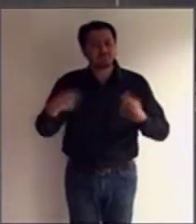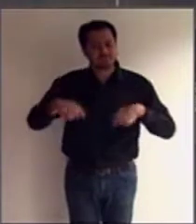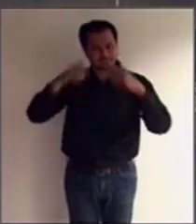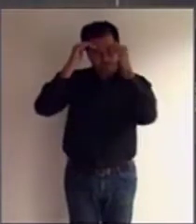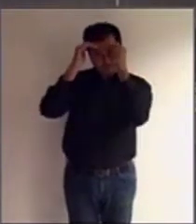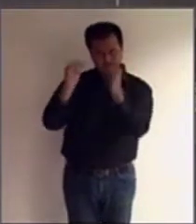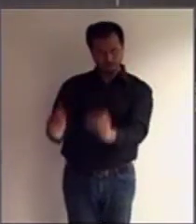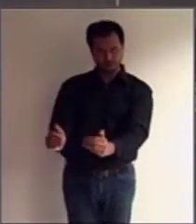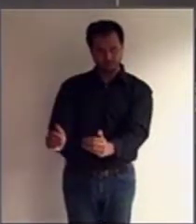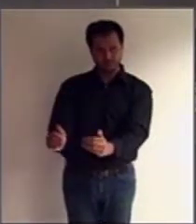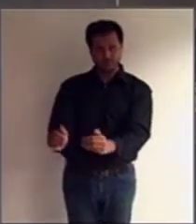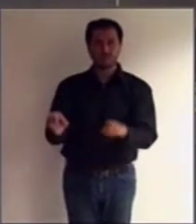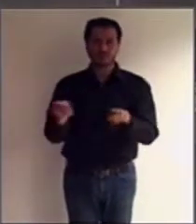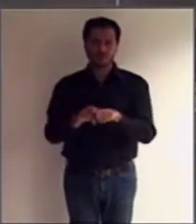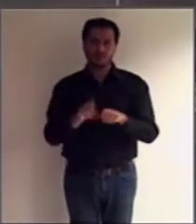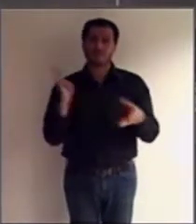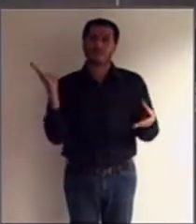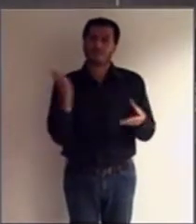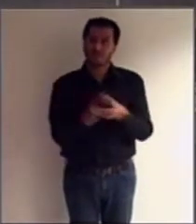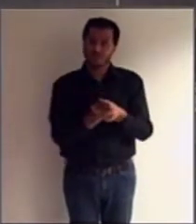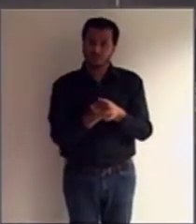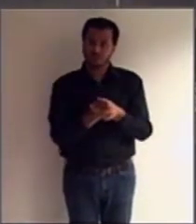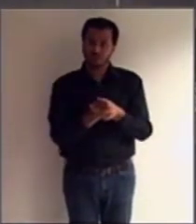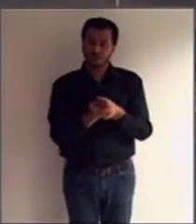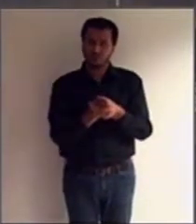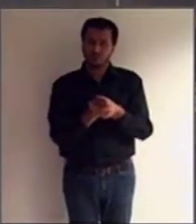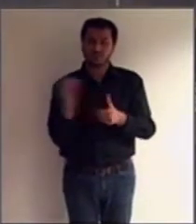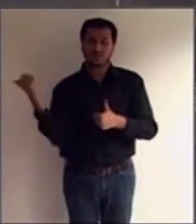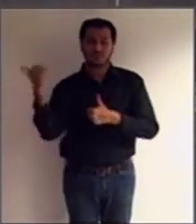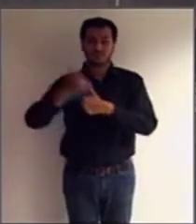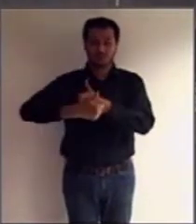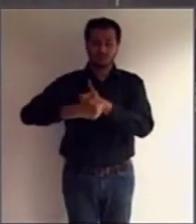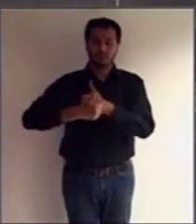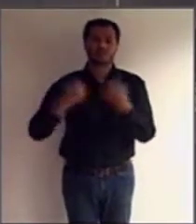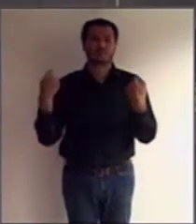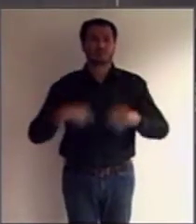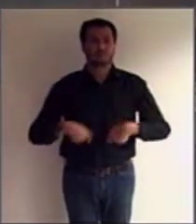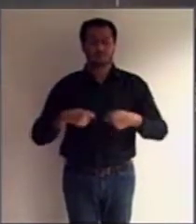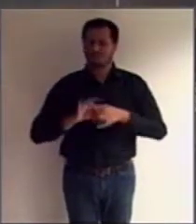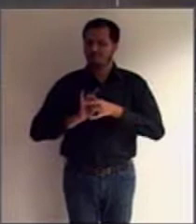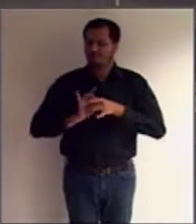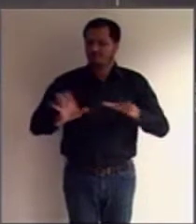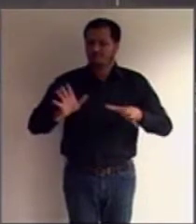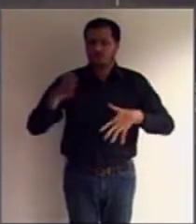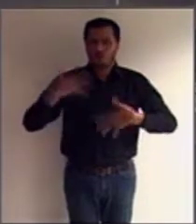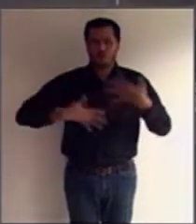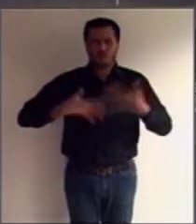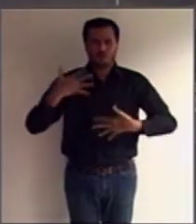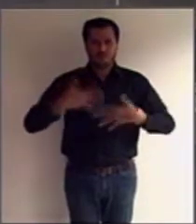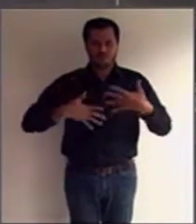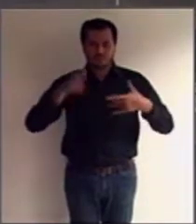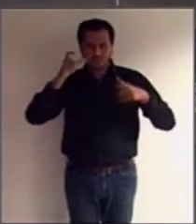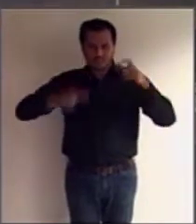O processo de interdição deve ser livre de conflito de interesses entre a própria pessoa com deficiência e o seu